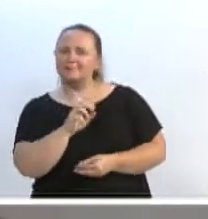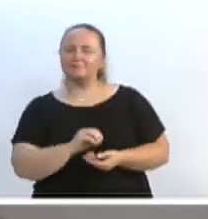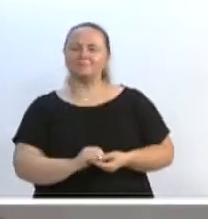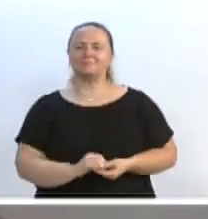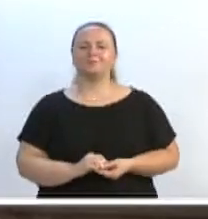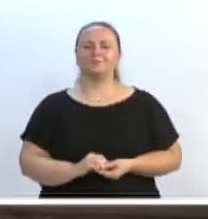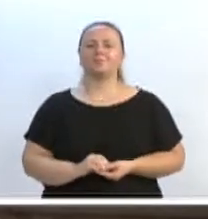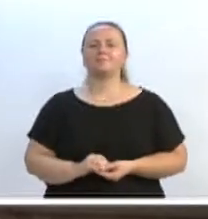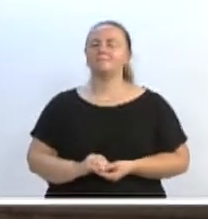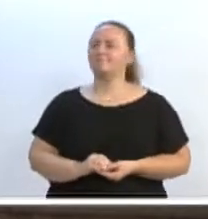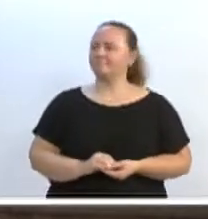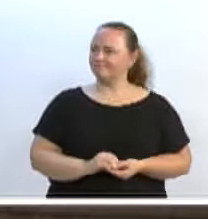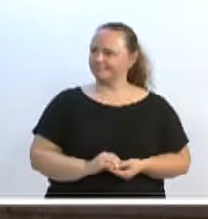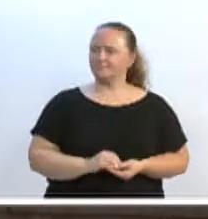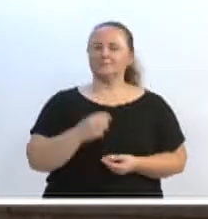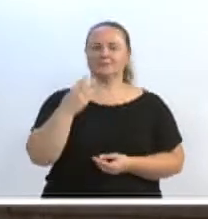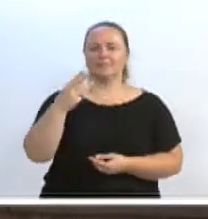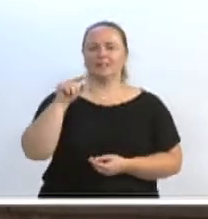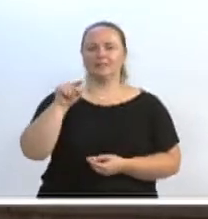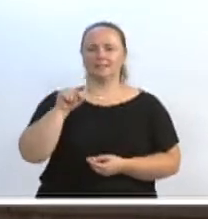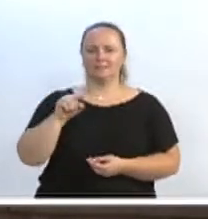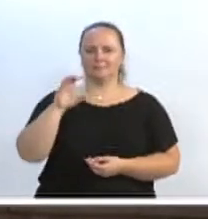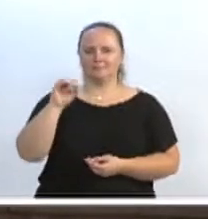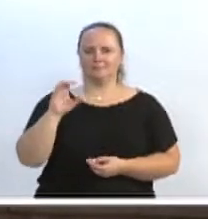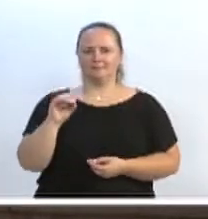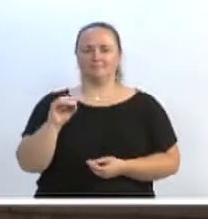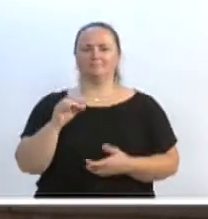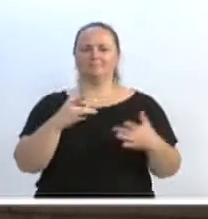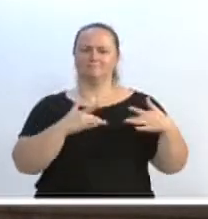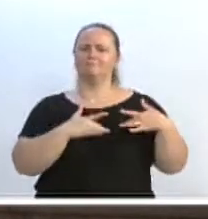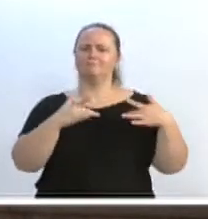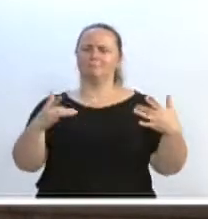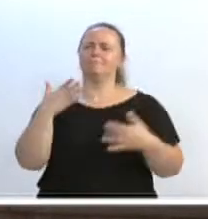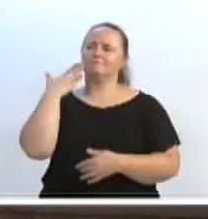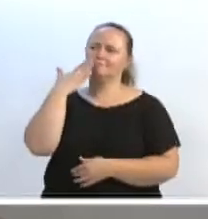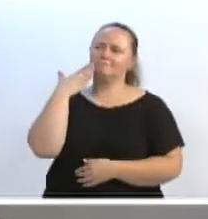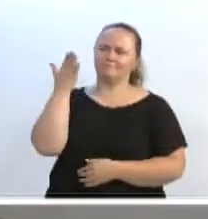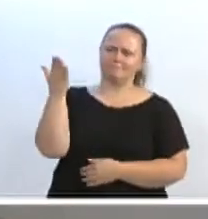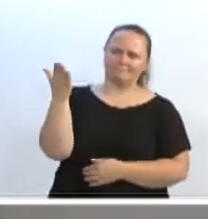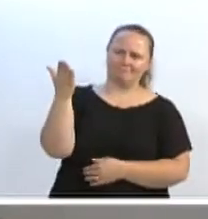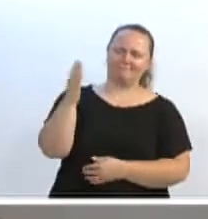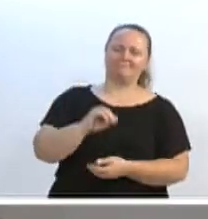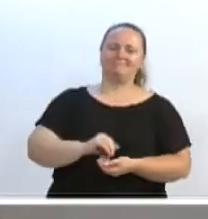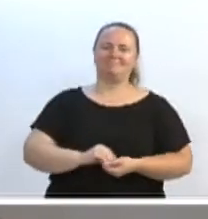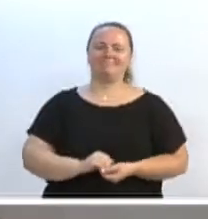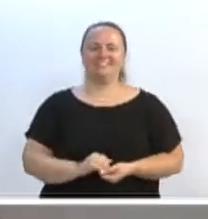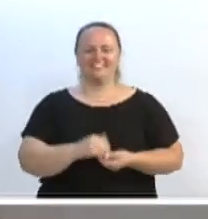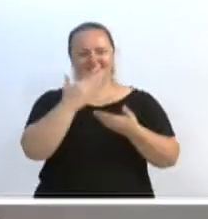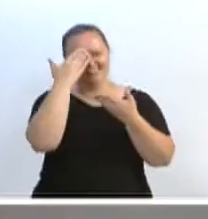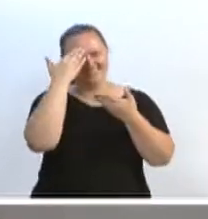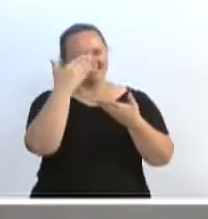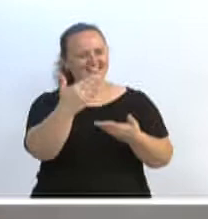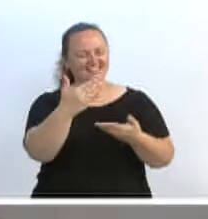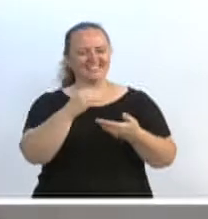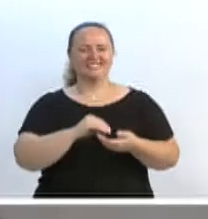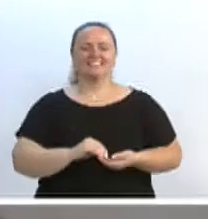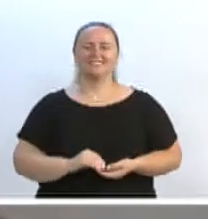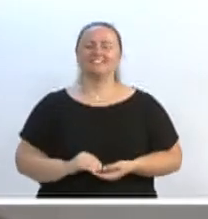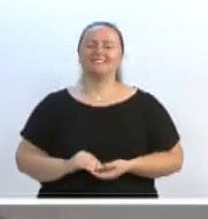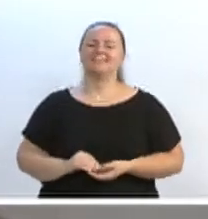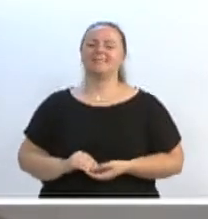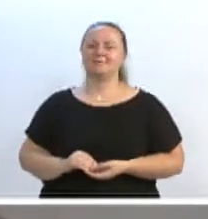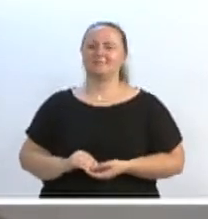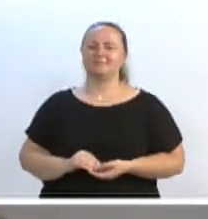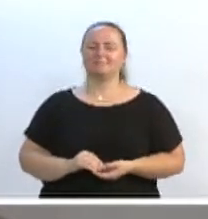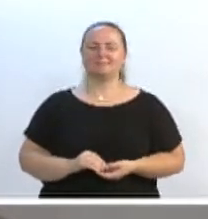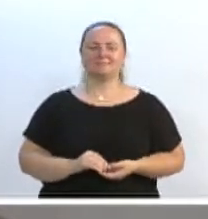Não, então eu lhe concedo três minutos, em prol da solidariedade do seu discurso. Agradeço. E,